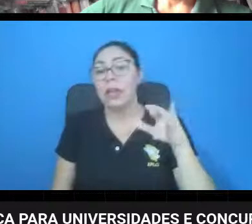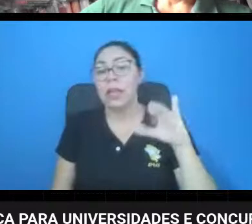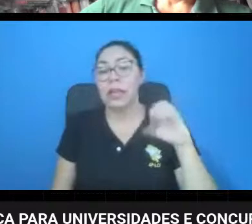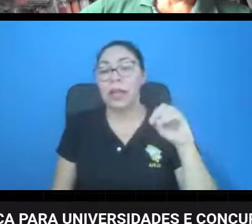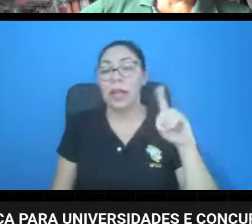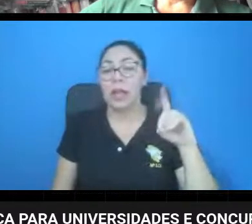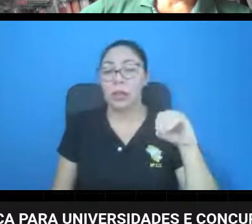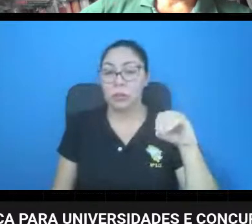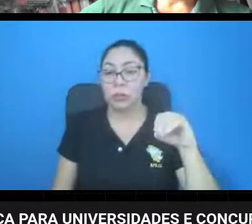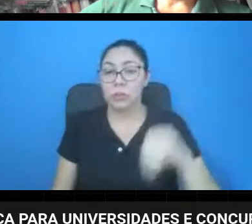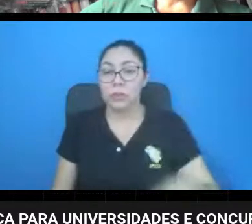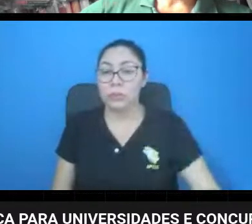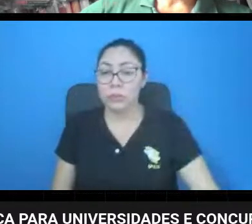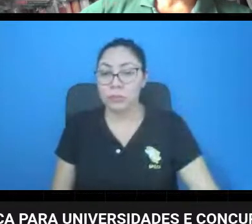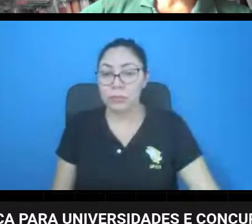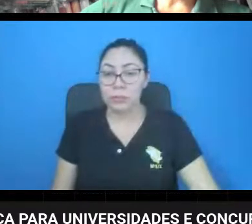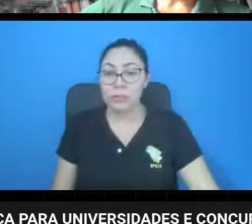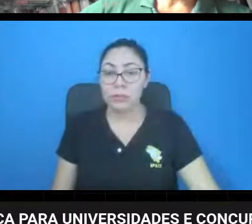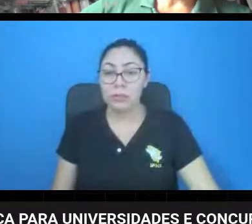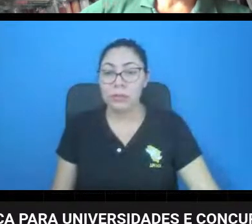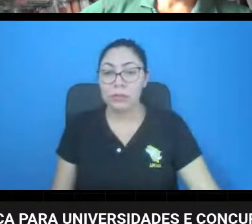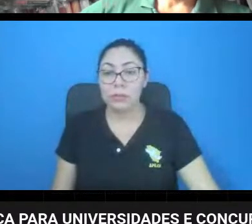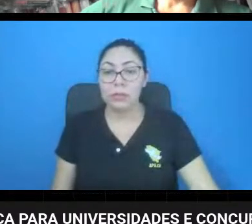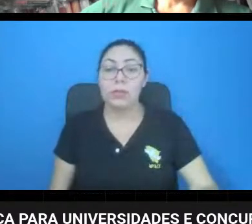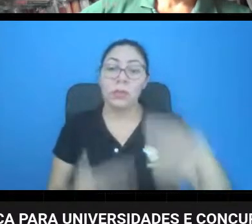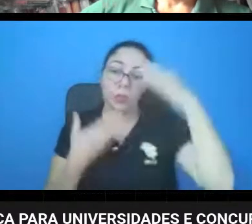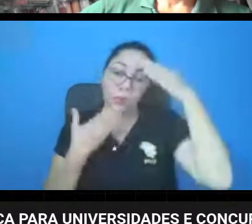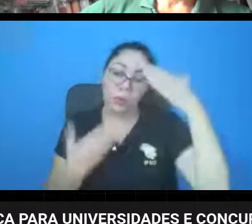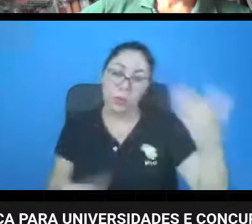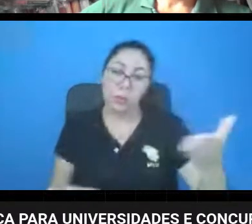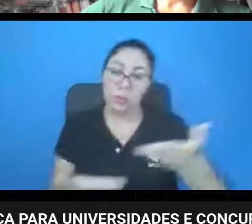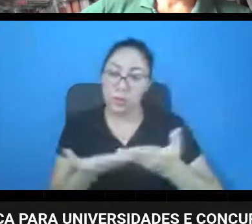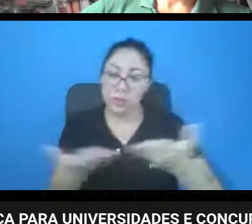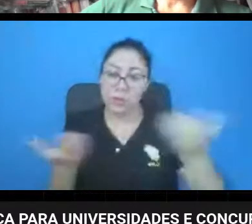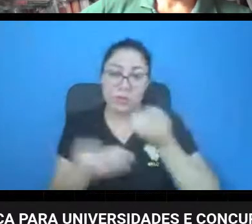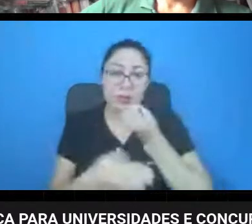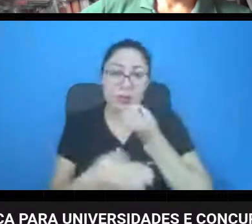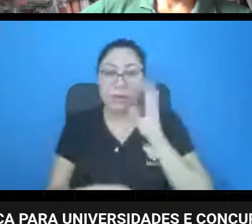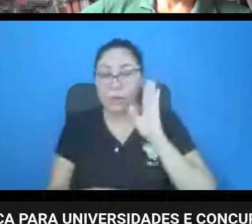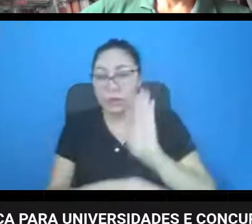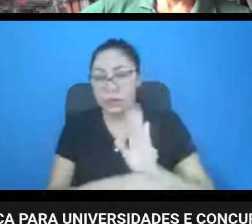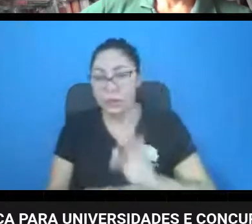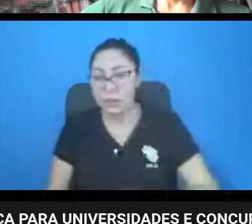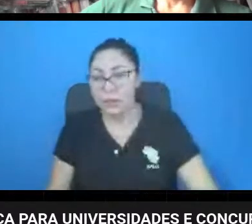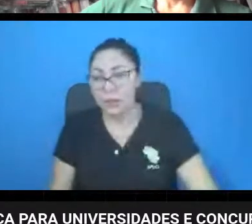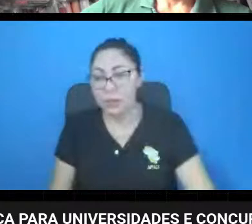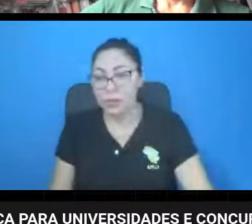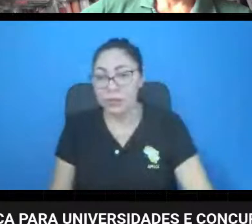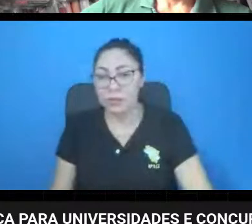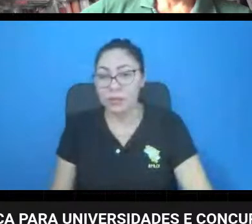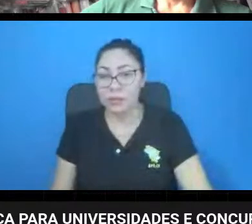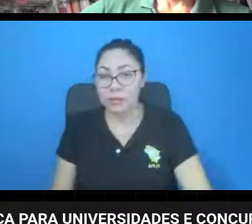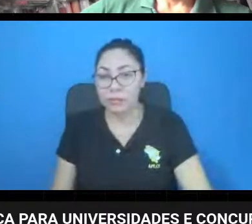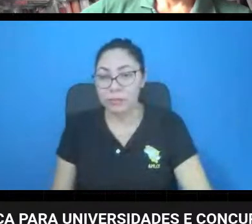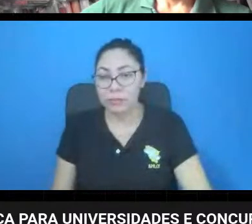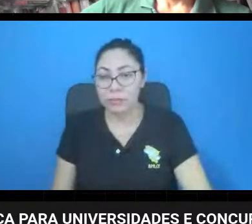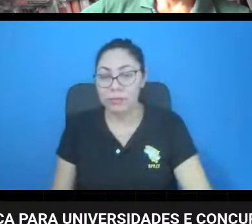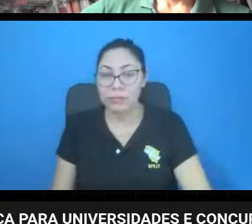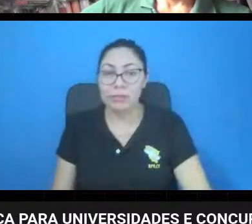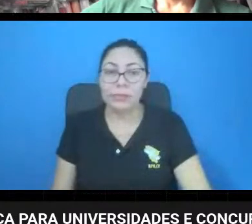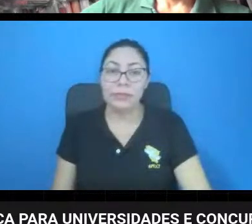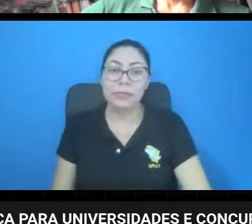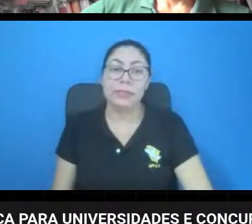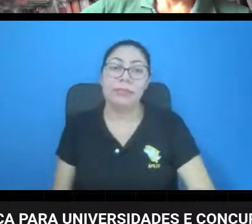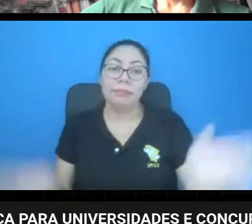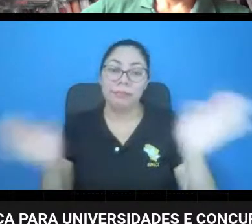Certo? Agradecer a todos e boa tarde. muito obrigado, pessoal. Um abraço a vocês. Tchau, Kepp. Tchau,